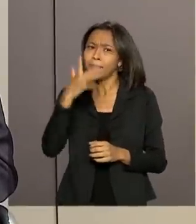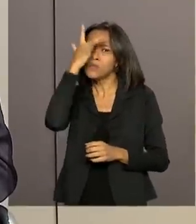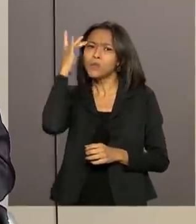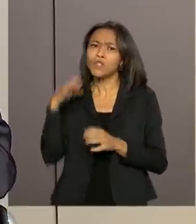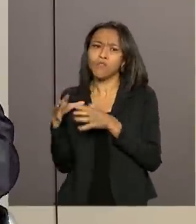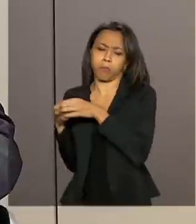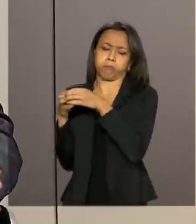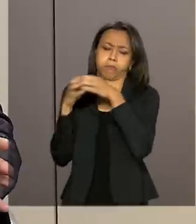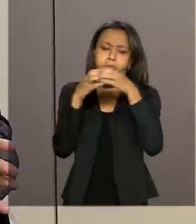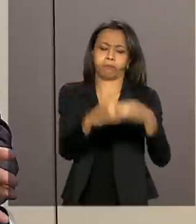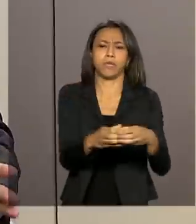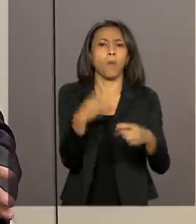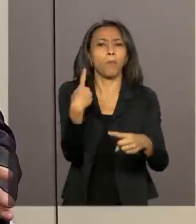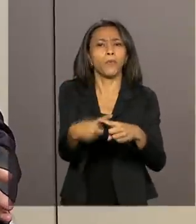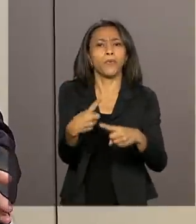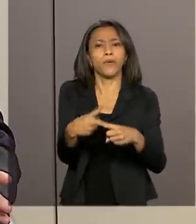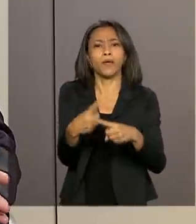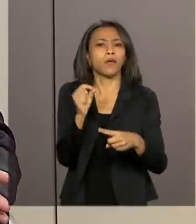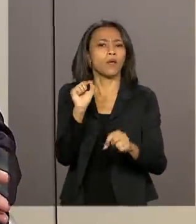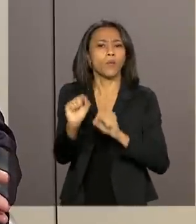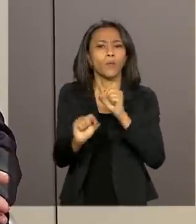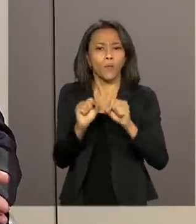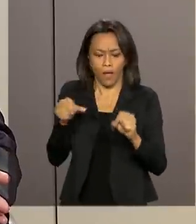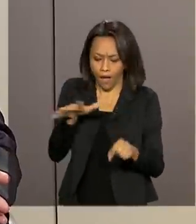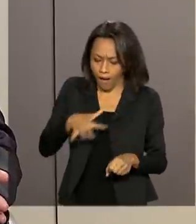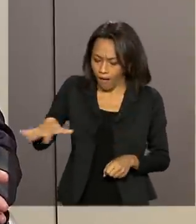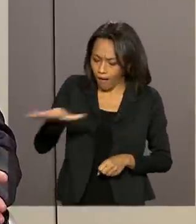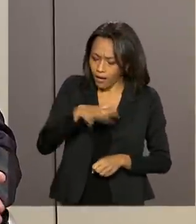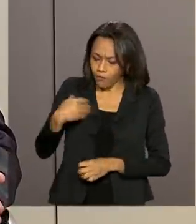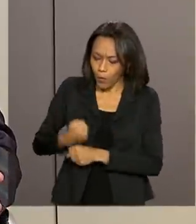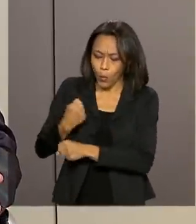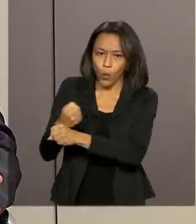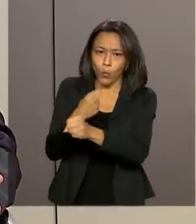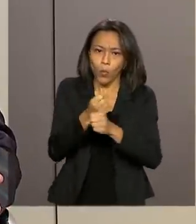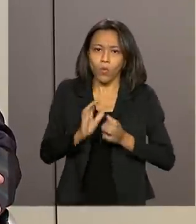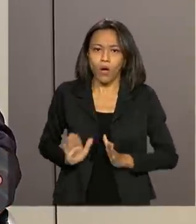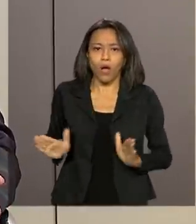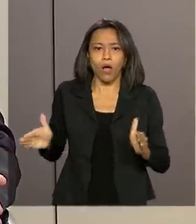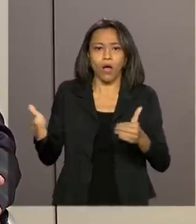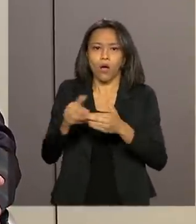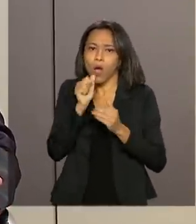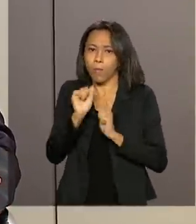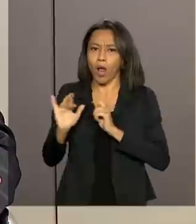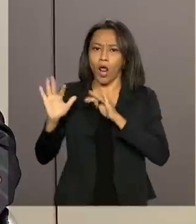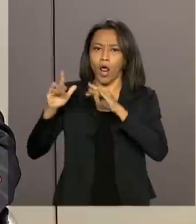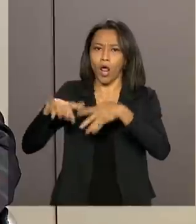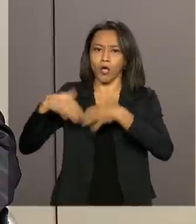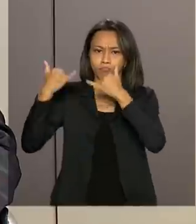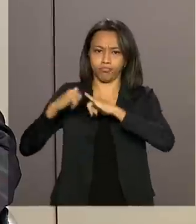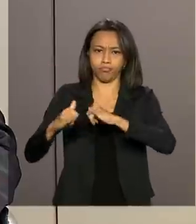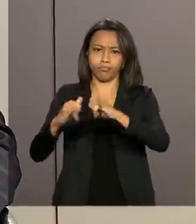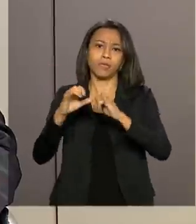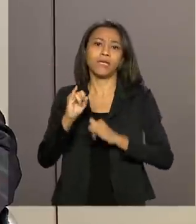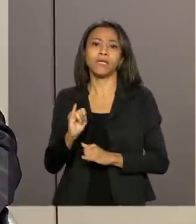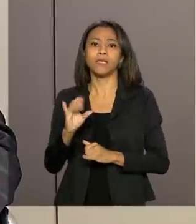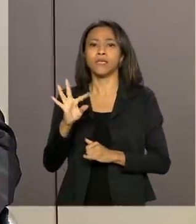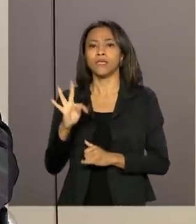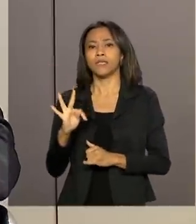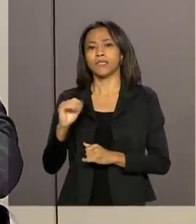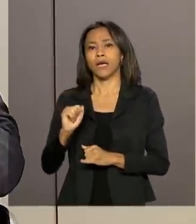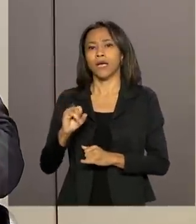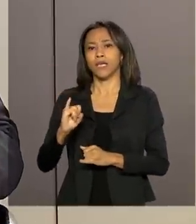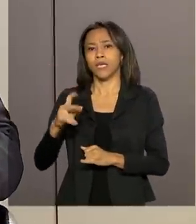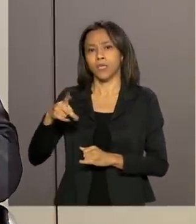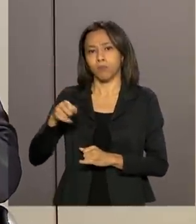que foi levada porque estava na área onde se formou o lago da represa de Itaipu, da hidrelétrica de Itaipu.